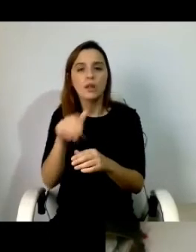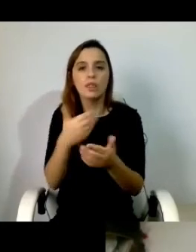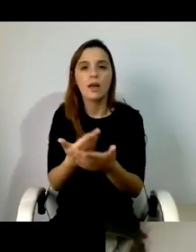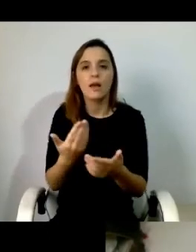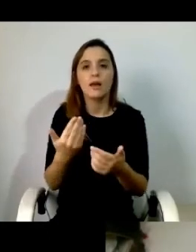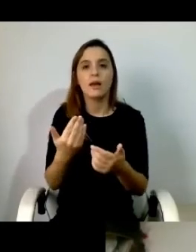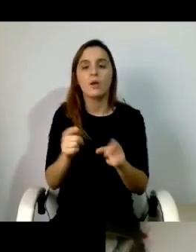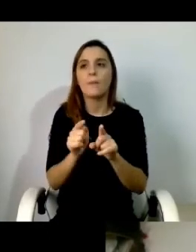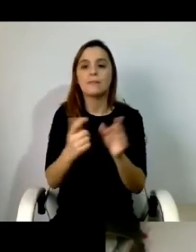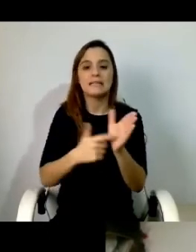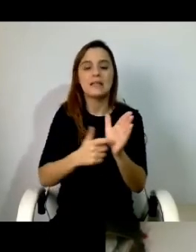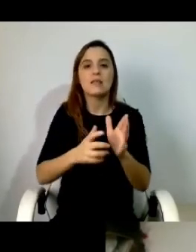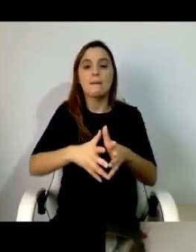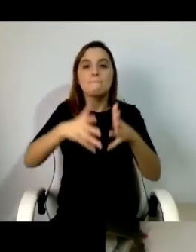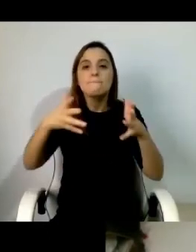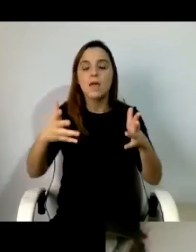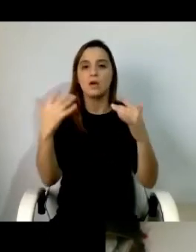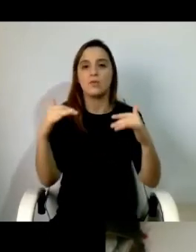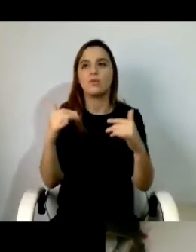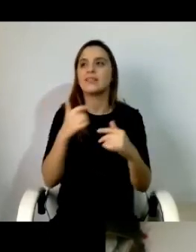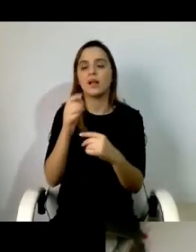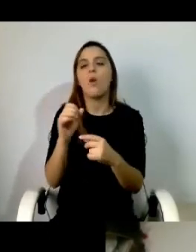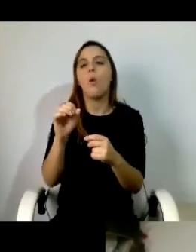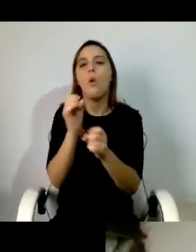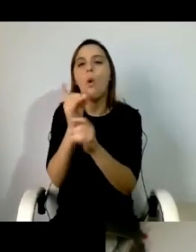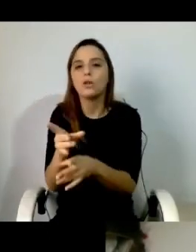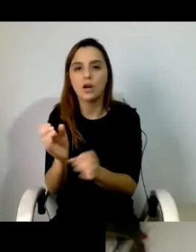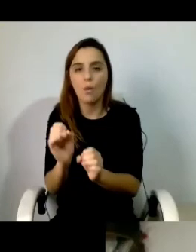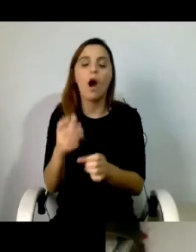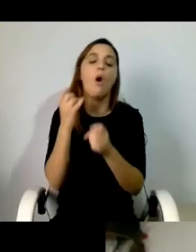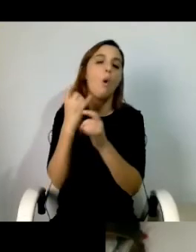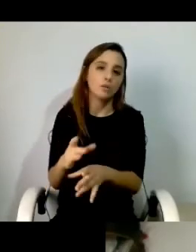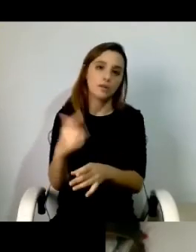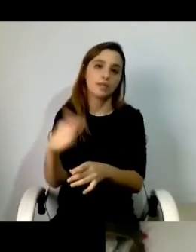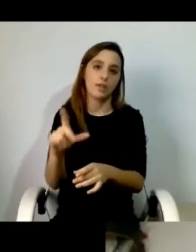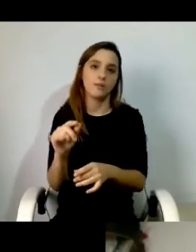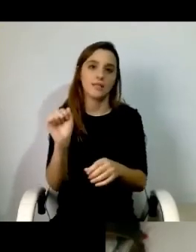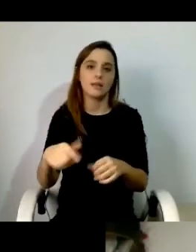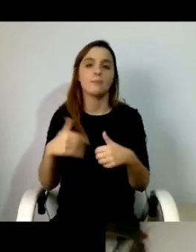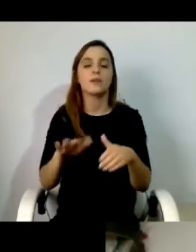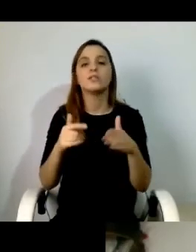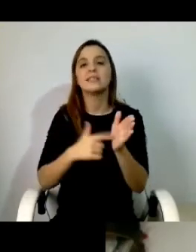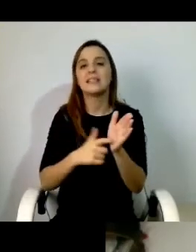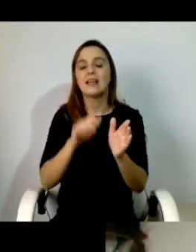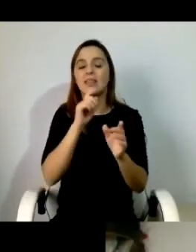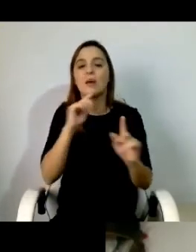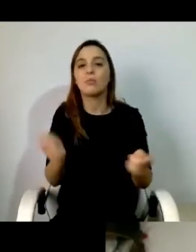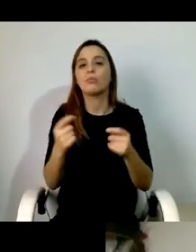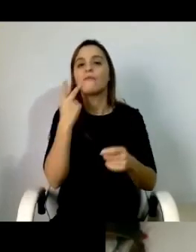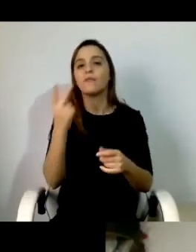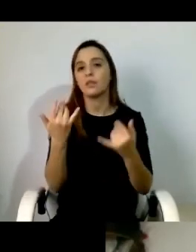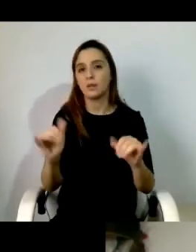necessidades não quer dizer que haja outras porque há outras obviamente mas como grandes necessidades de promoção da vida independente para outras